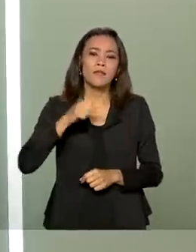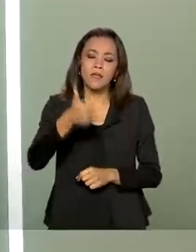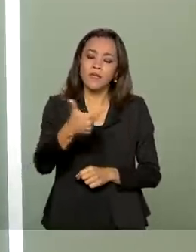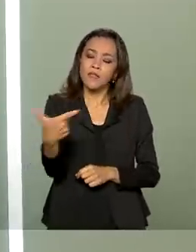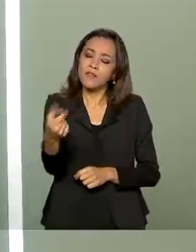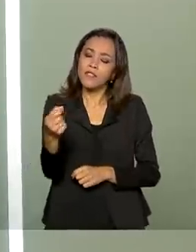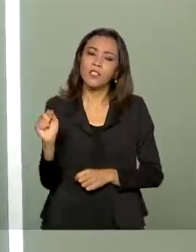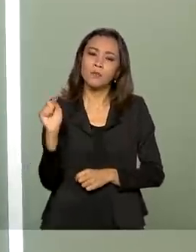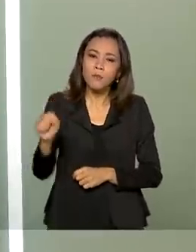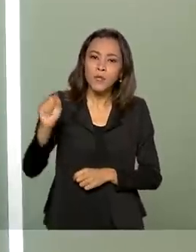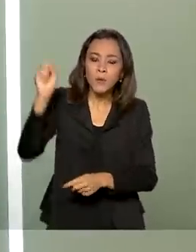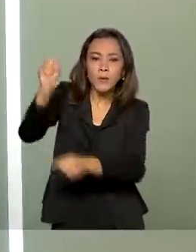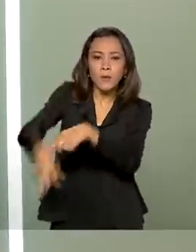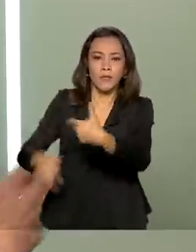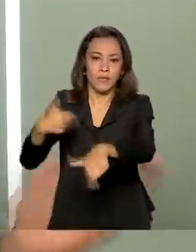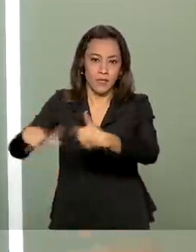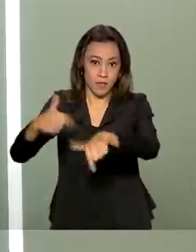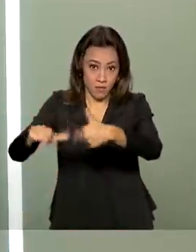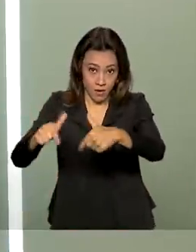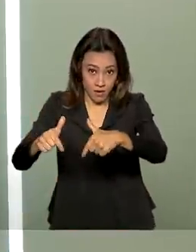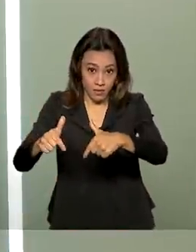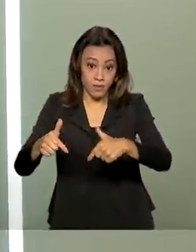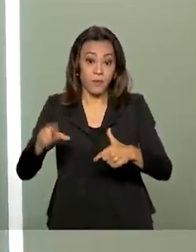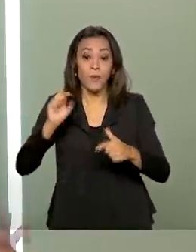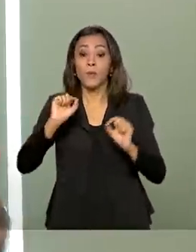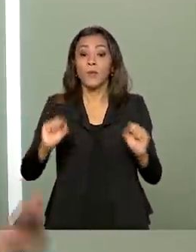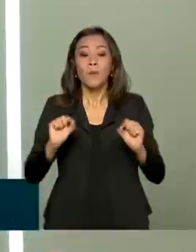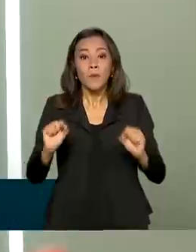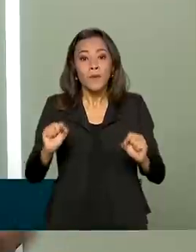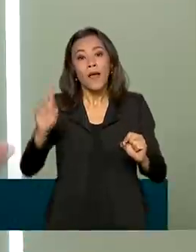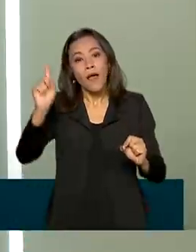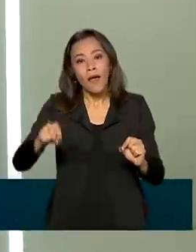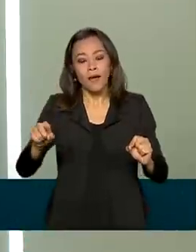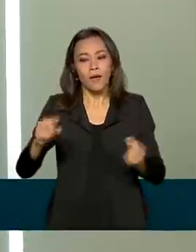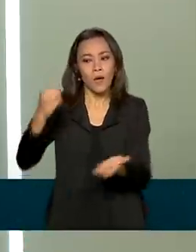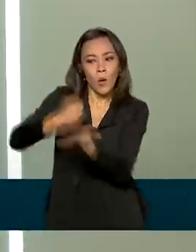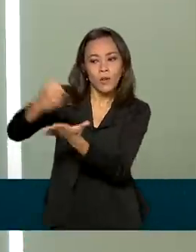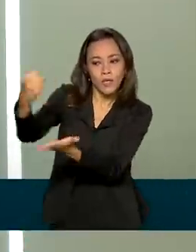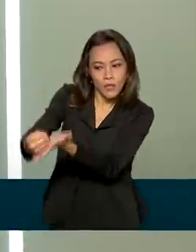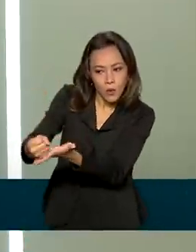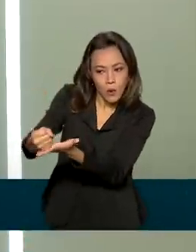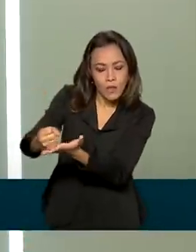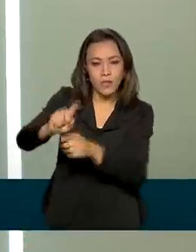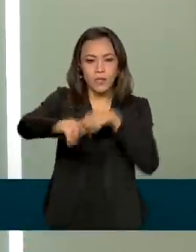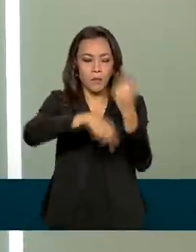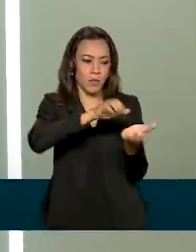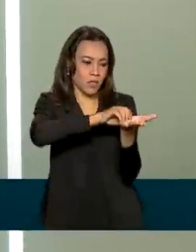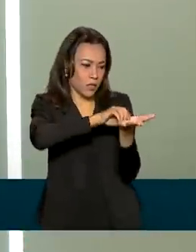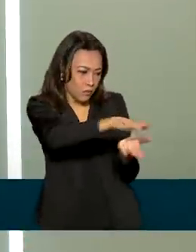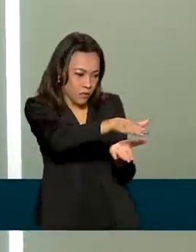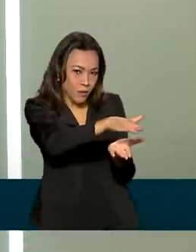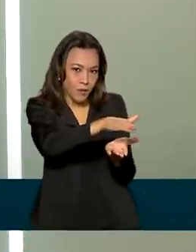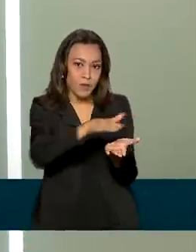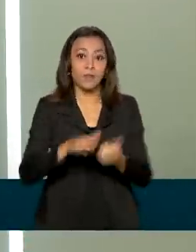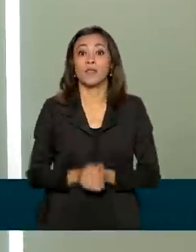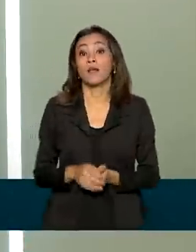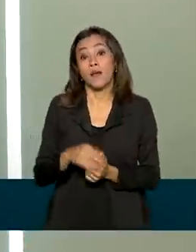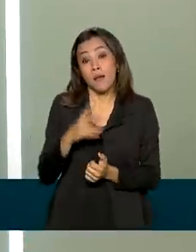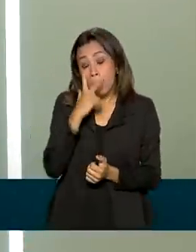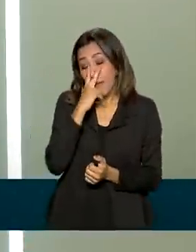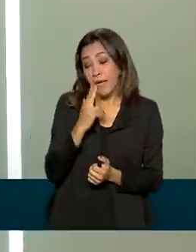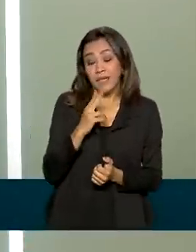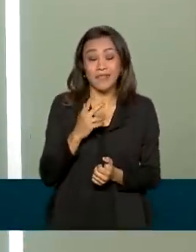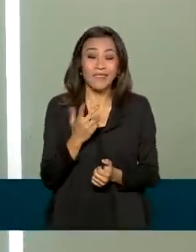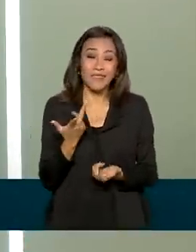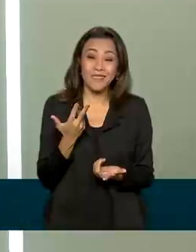empregos como resultado líquido, ou seja, a diferença entre as contratações e as demissões. Aparentemente, pode parecer um resultado